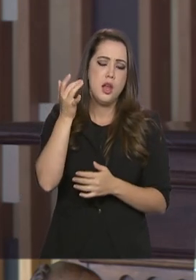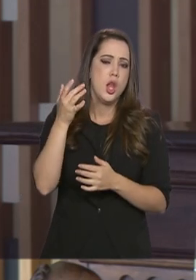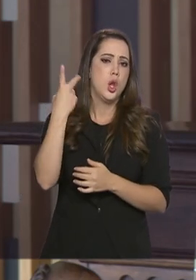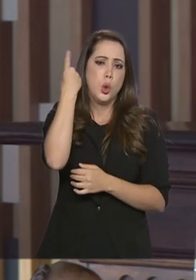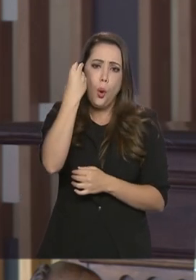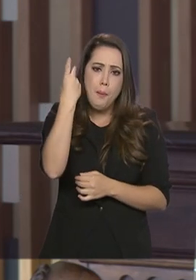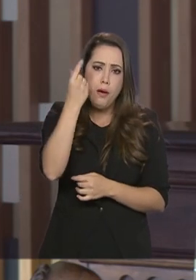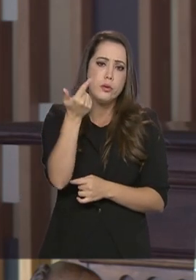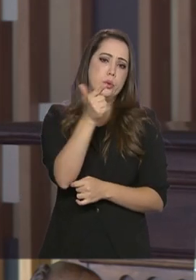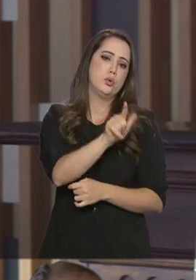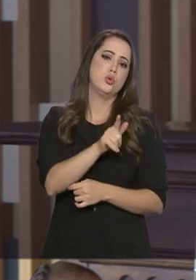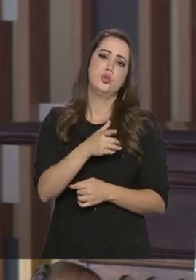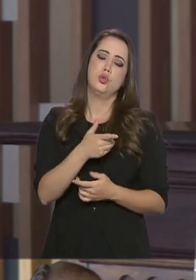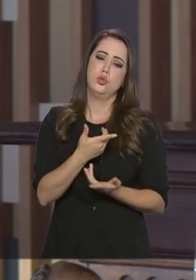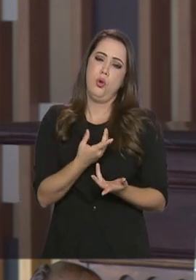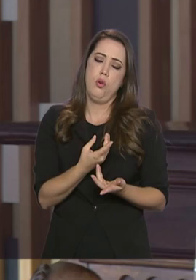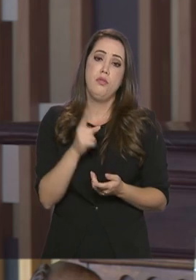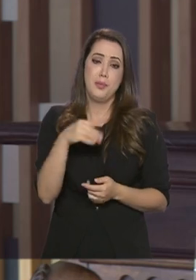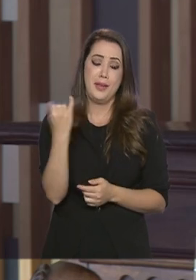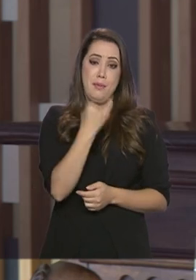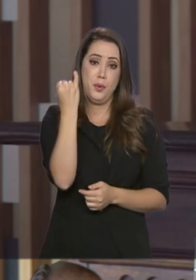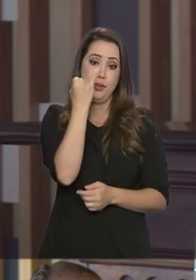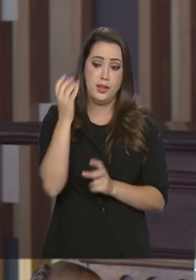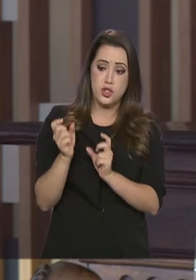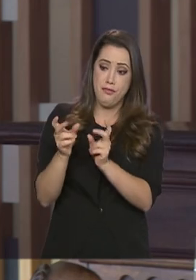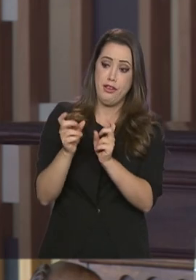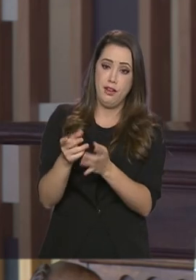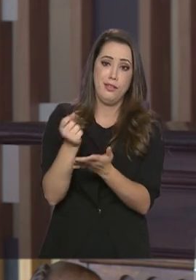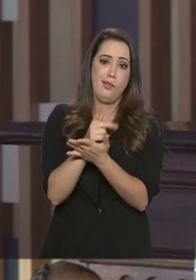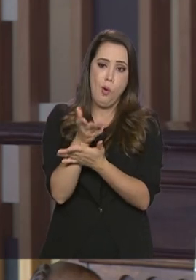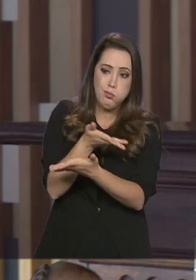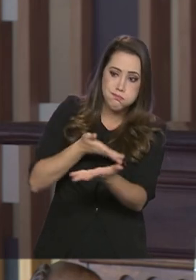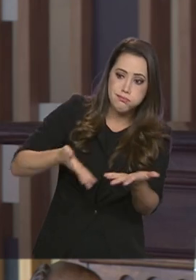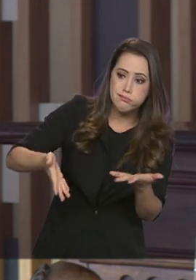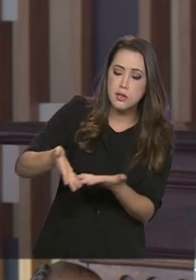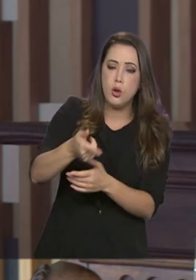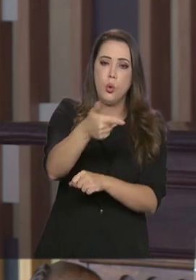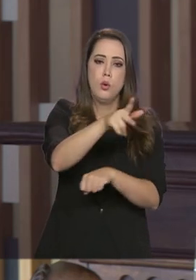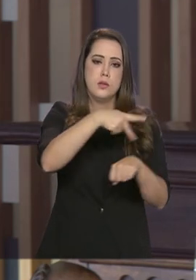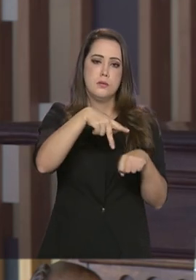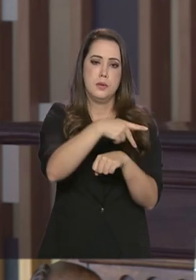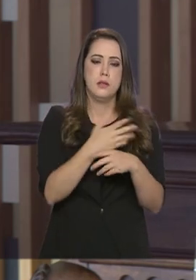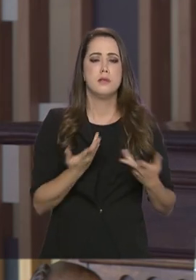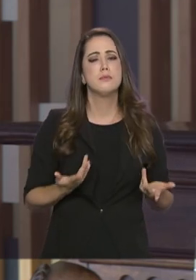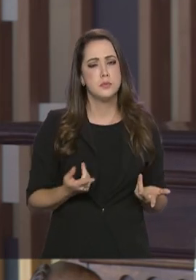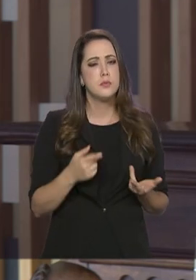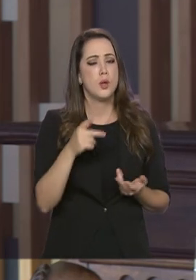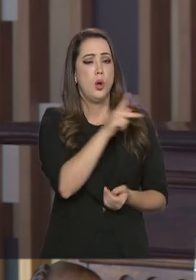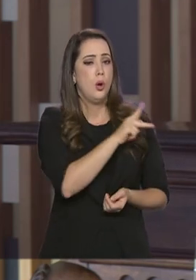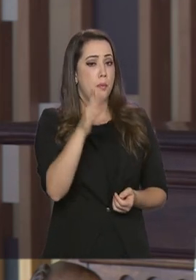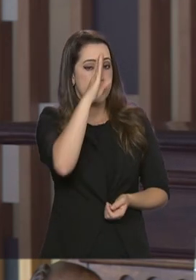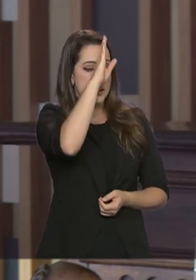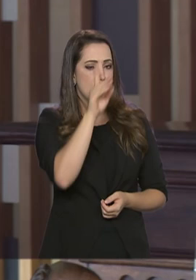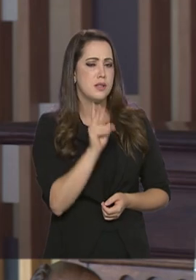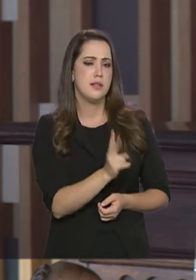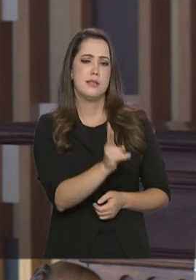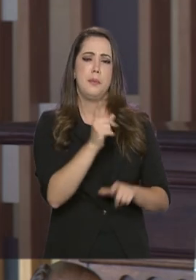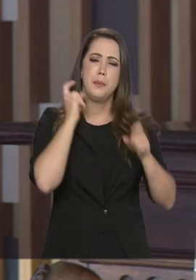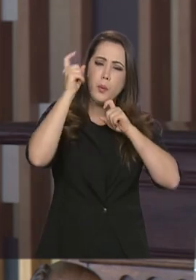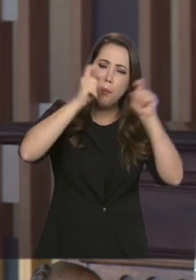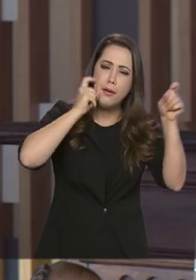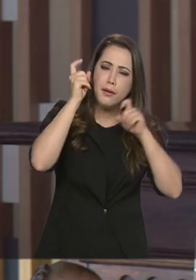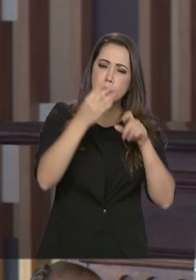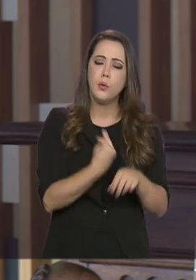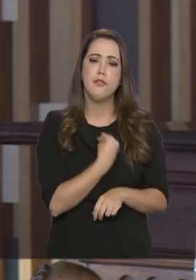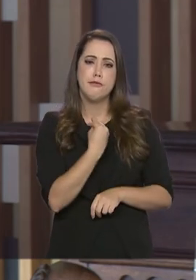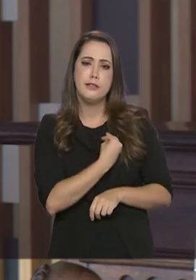fronteirista é muito importante para essas populações. O presidente sempre tem essa preocupação muito grande com a vida das pessoas, claro, com a vida